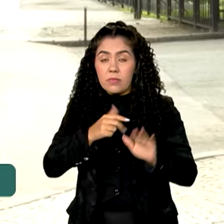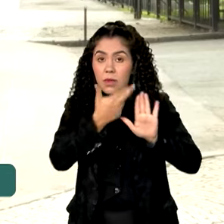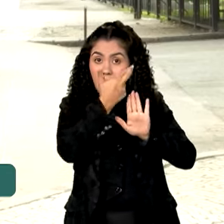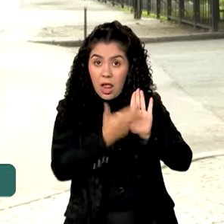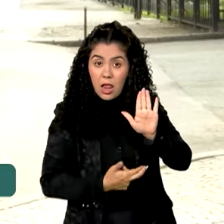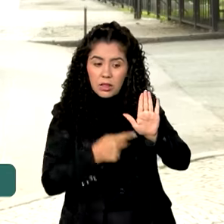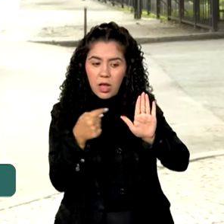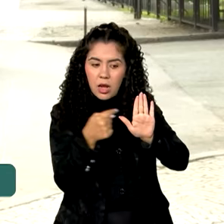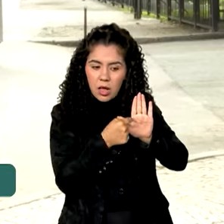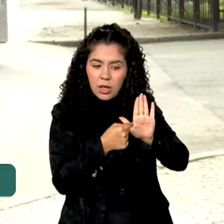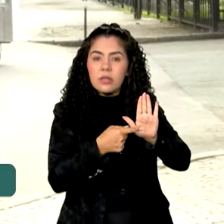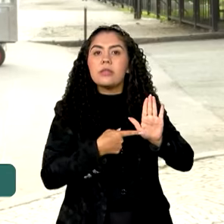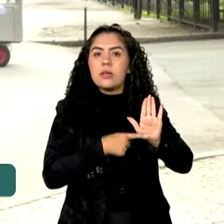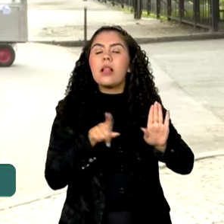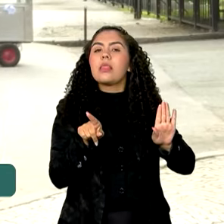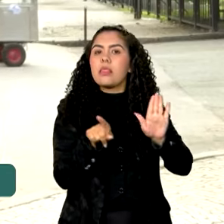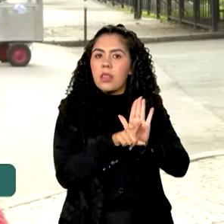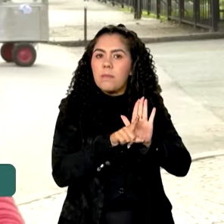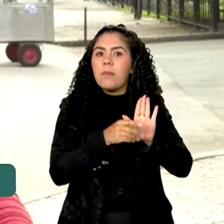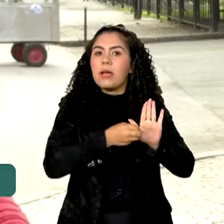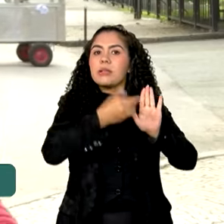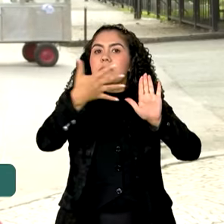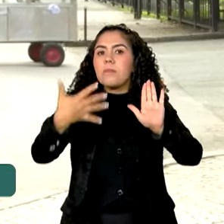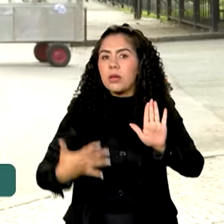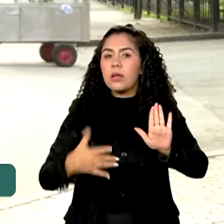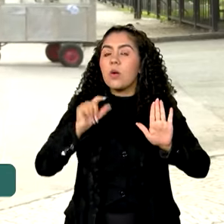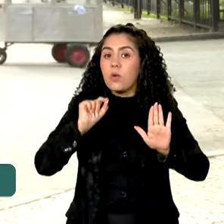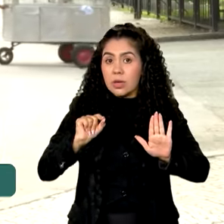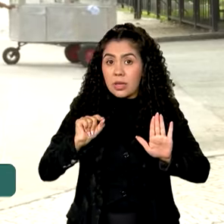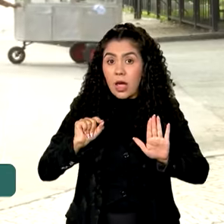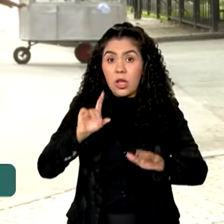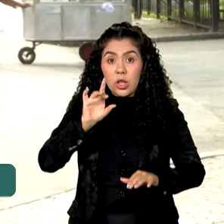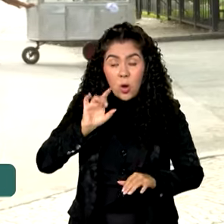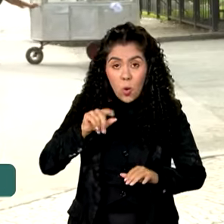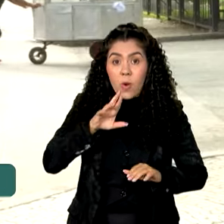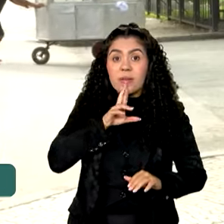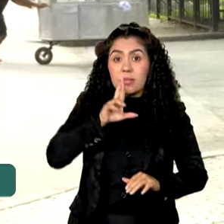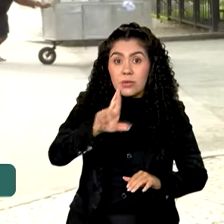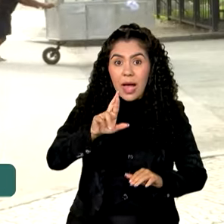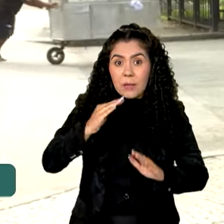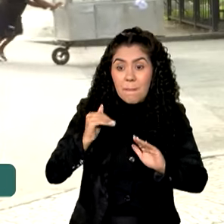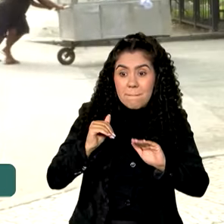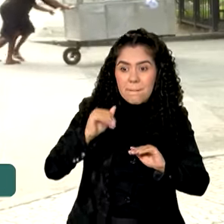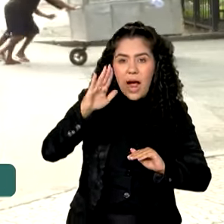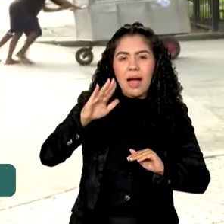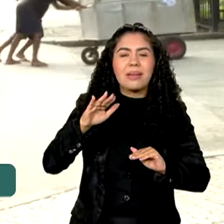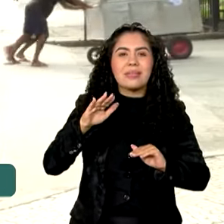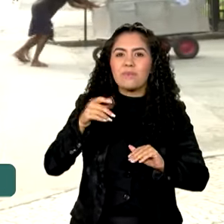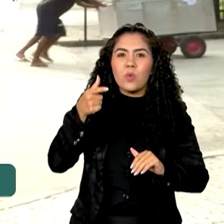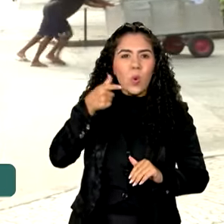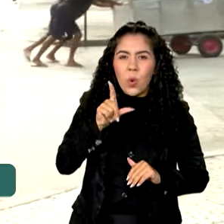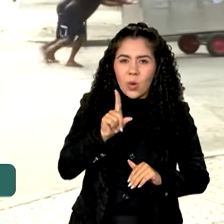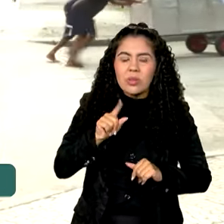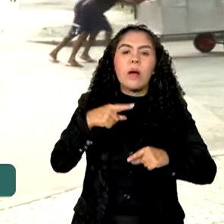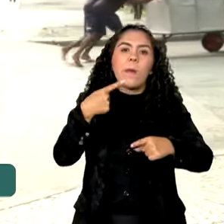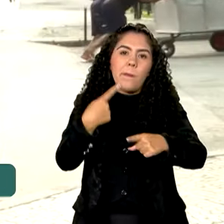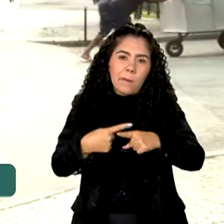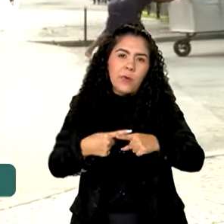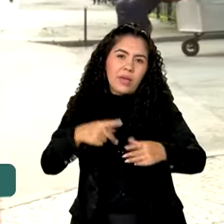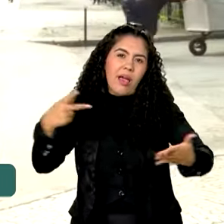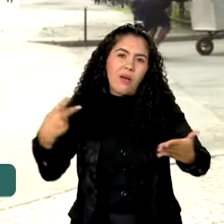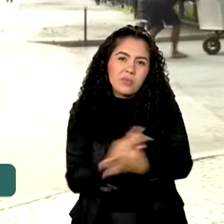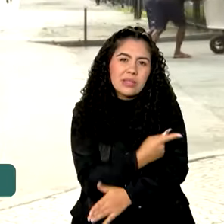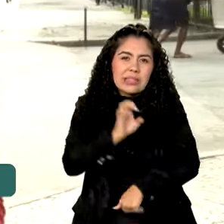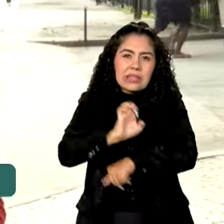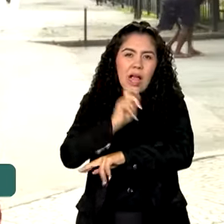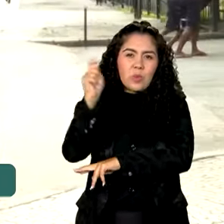relatório cita ainda que a projeção só não foi maior devido à tragédia que aconteceu no Rio Grande do